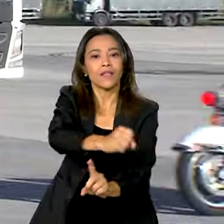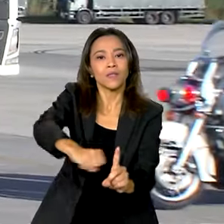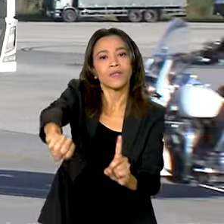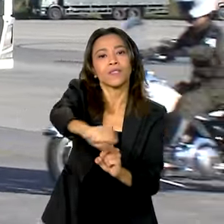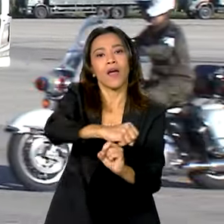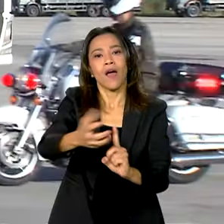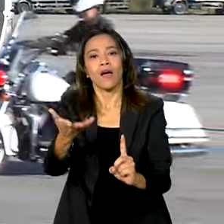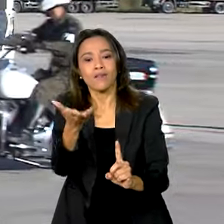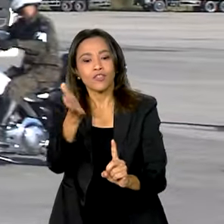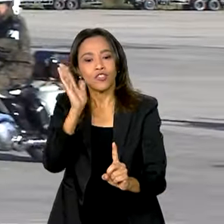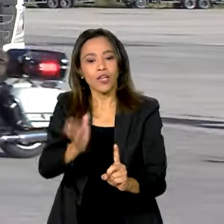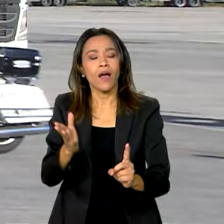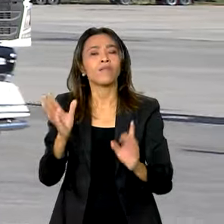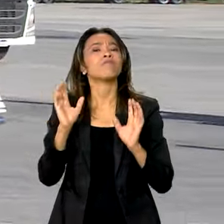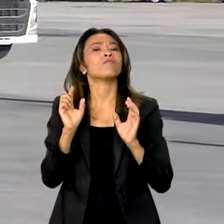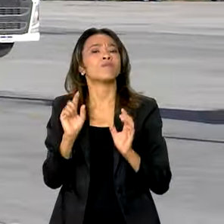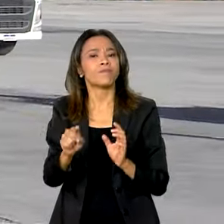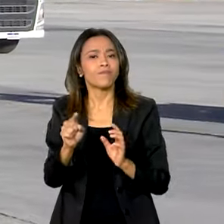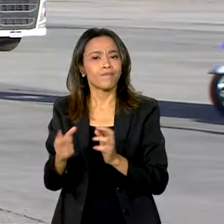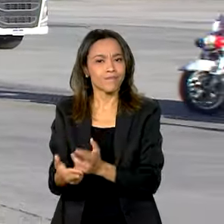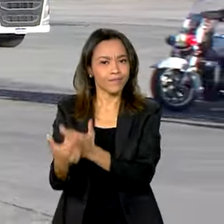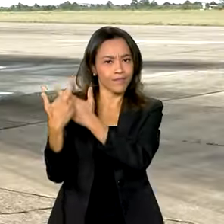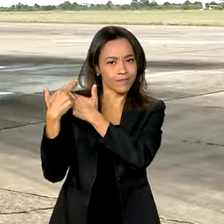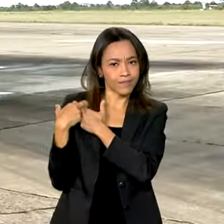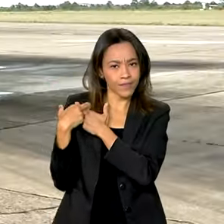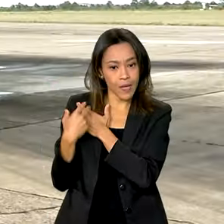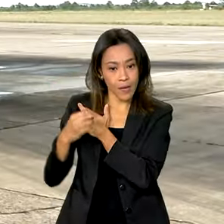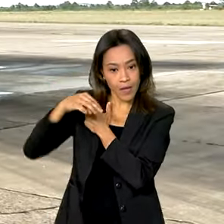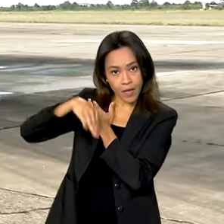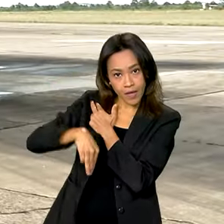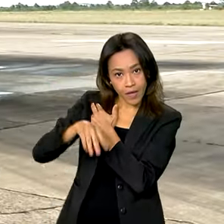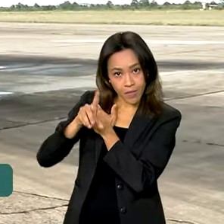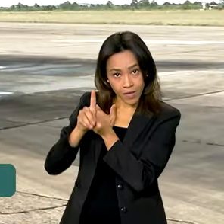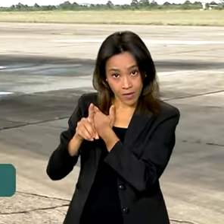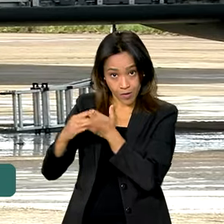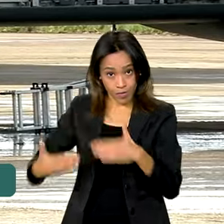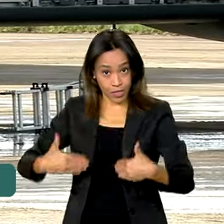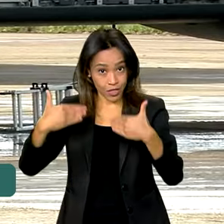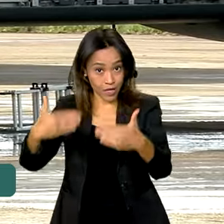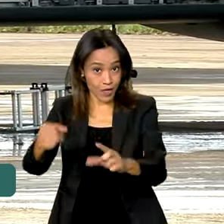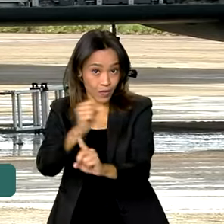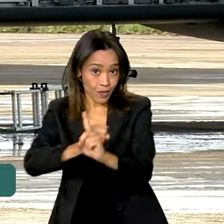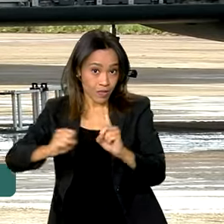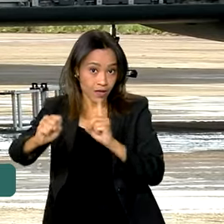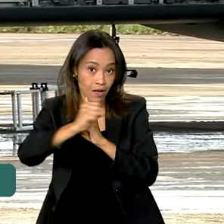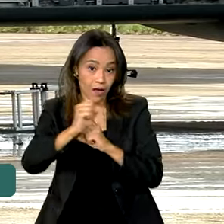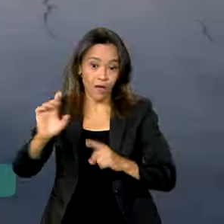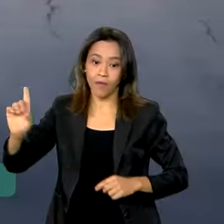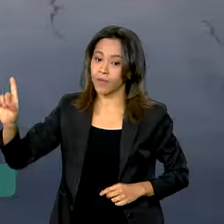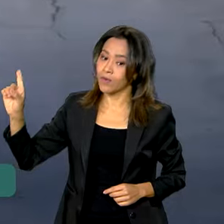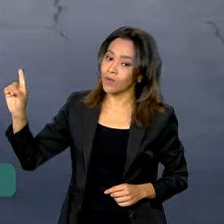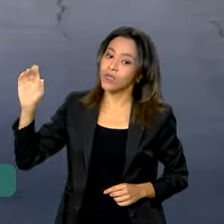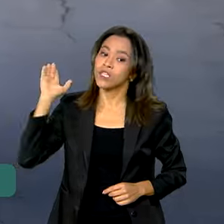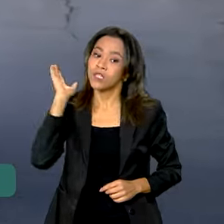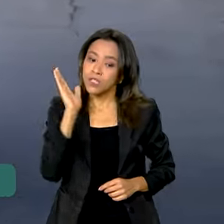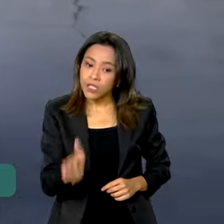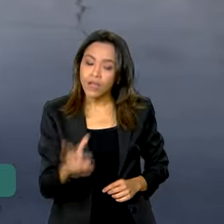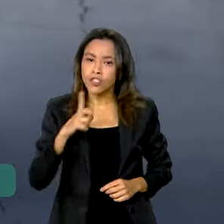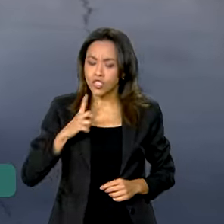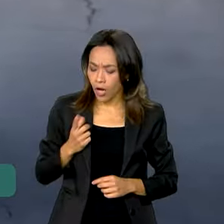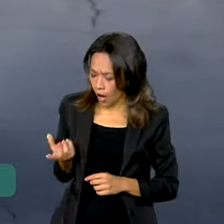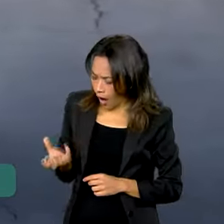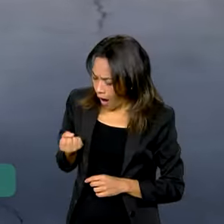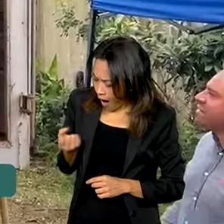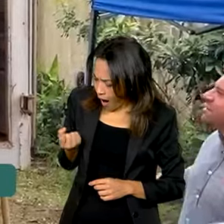estado foram liberados pelo MDS. A medida flexibilizou o uso de saldos existentes